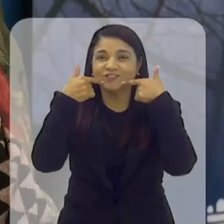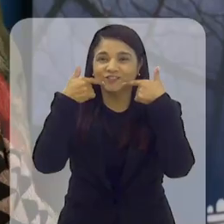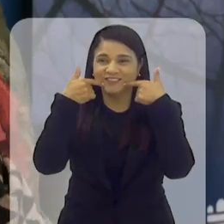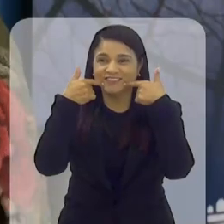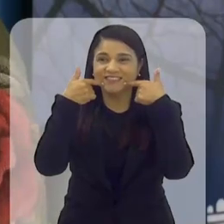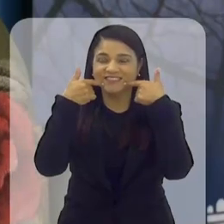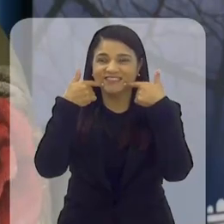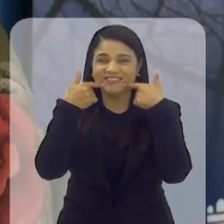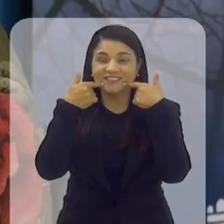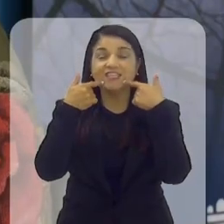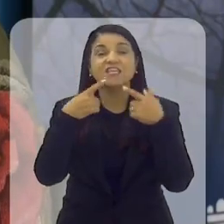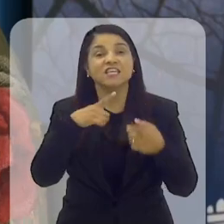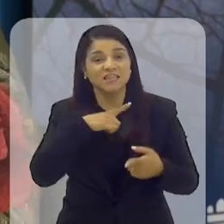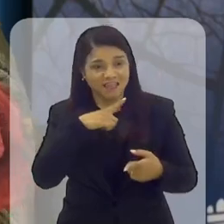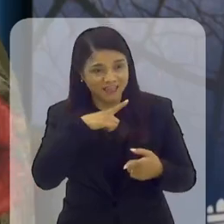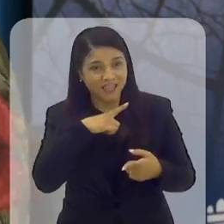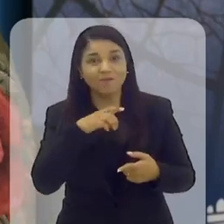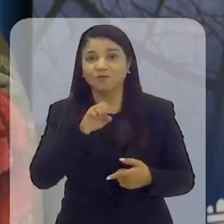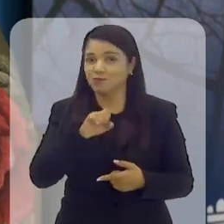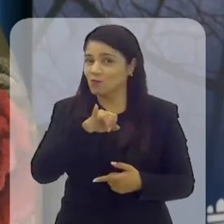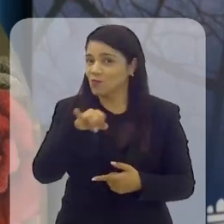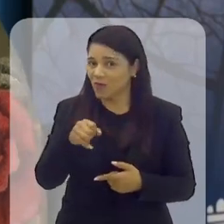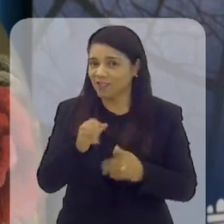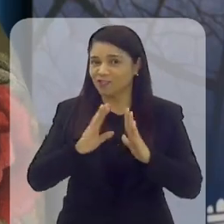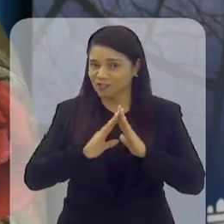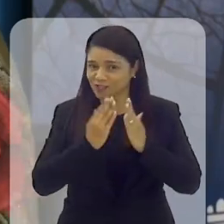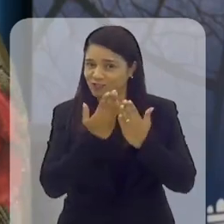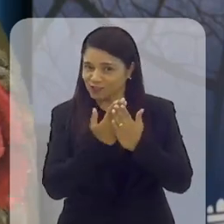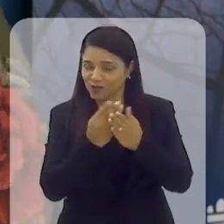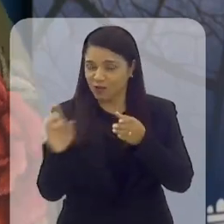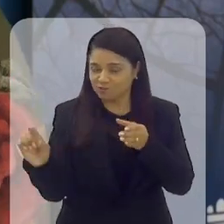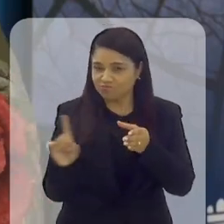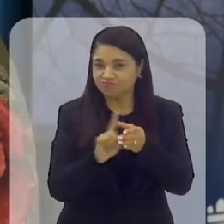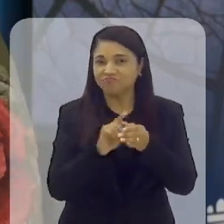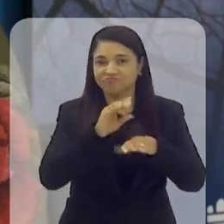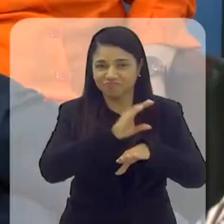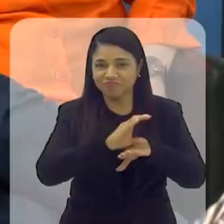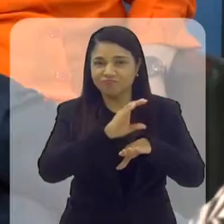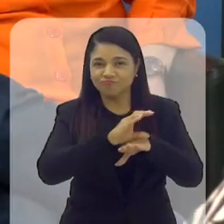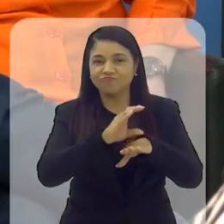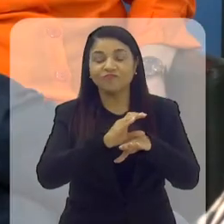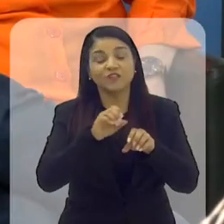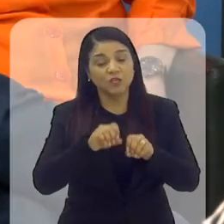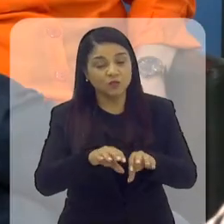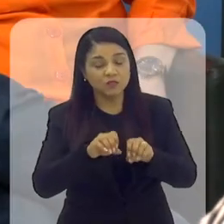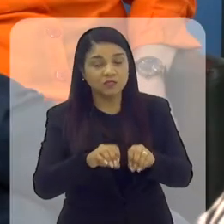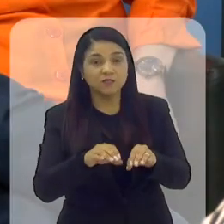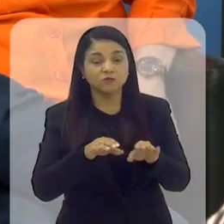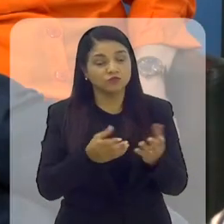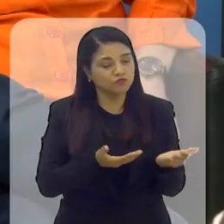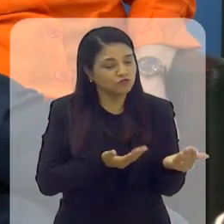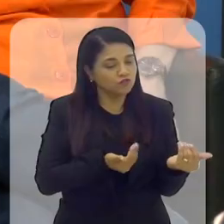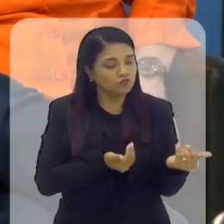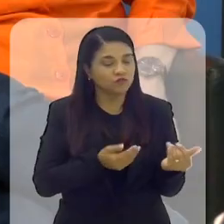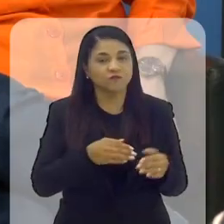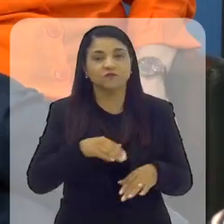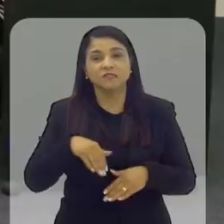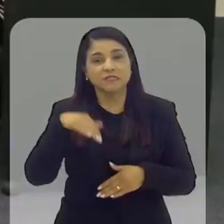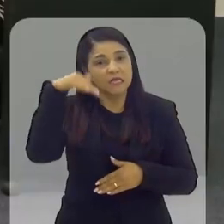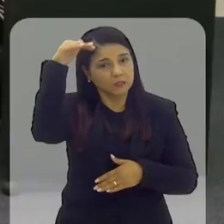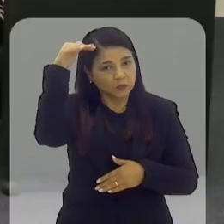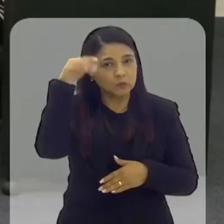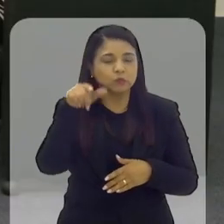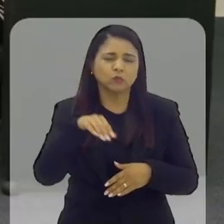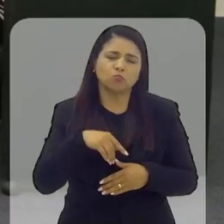com um sorriso no rosto ele dizia, temos o EJA na escola, o EJA é a educação de jovens e adultos. Isso, para